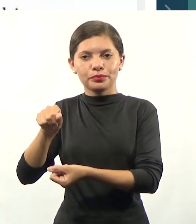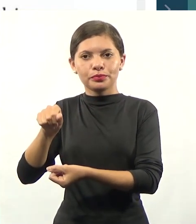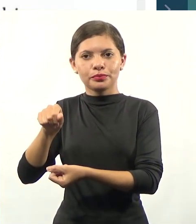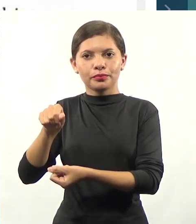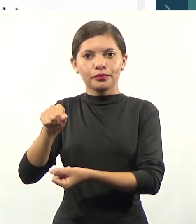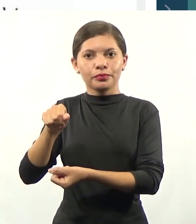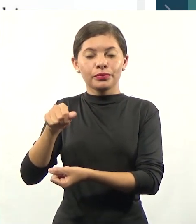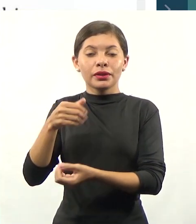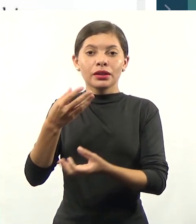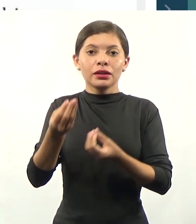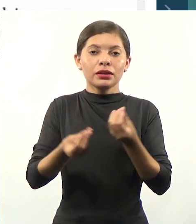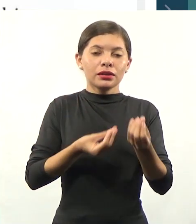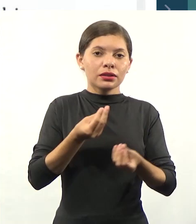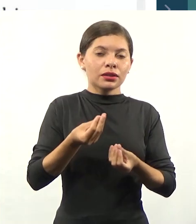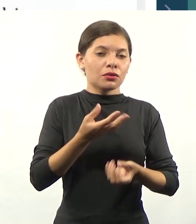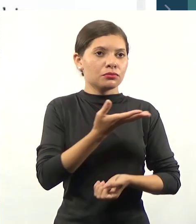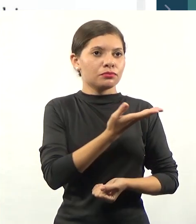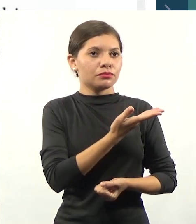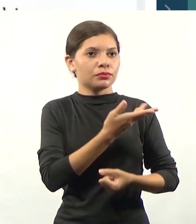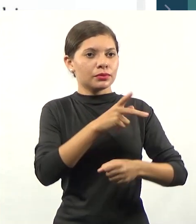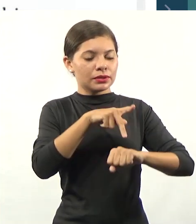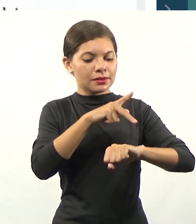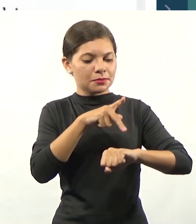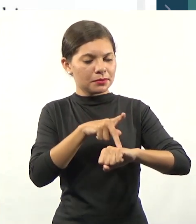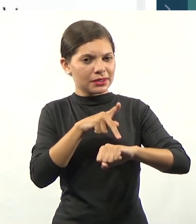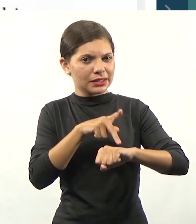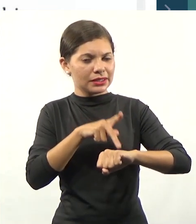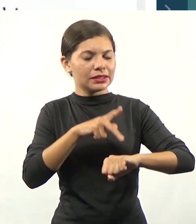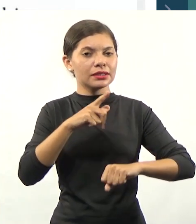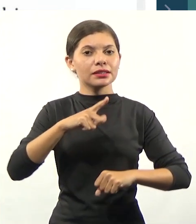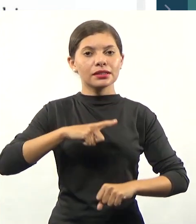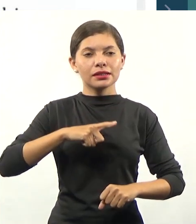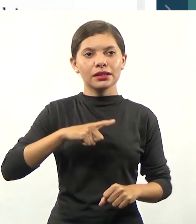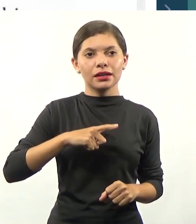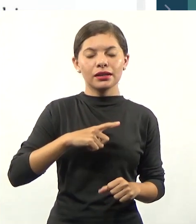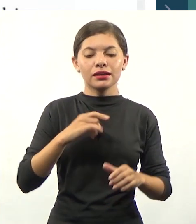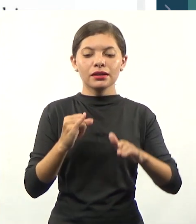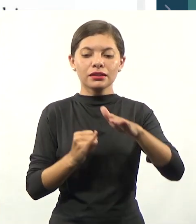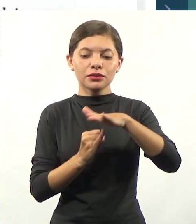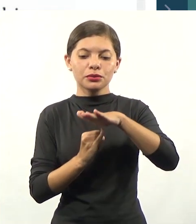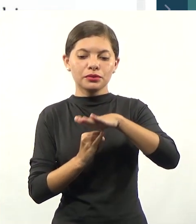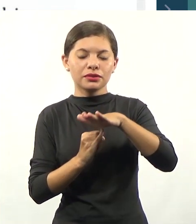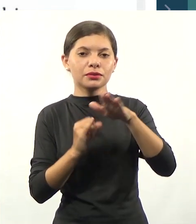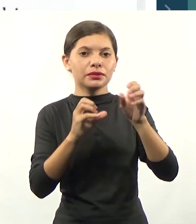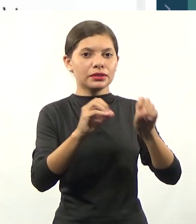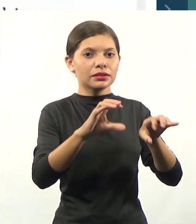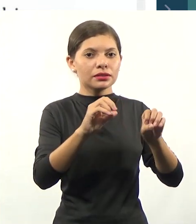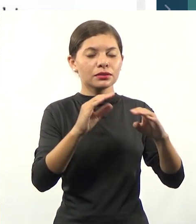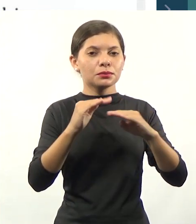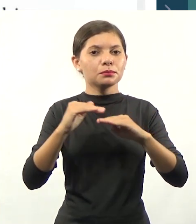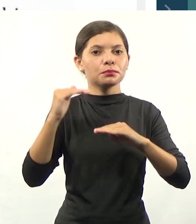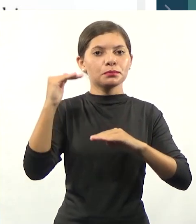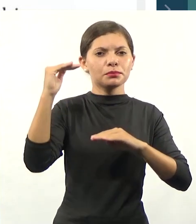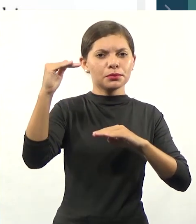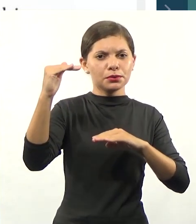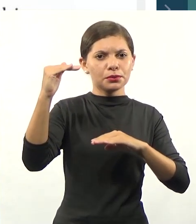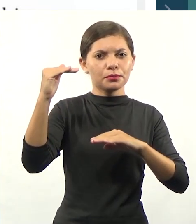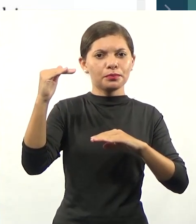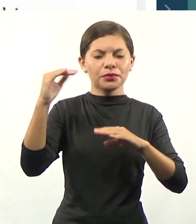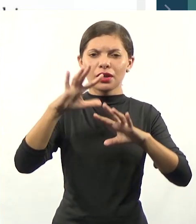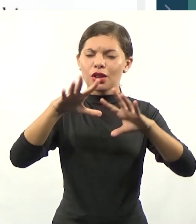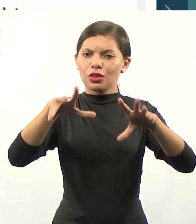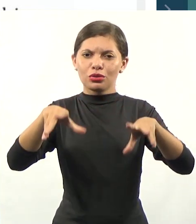Canadá. Então, na Dinamarca e na Finlândia, a gente tem que as instituições de ensino superior são praticamente